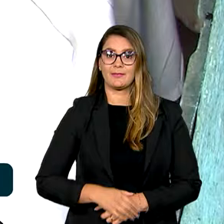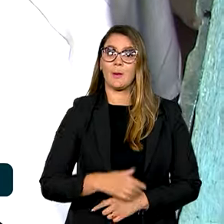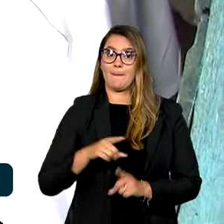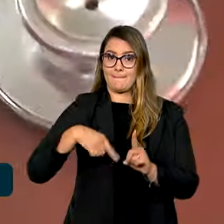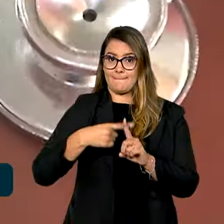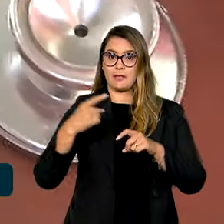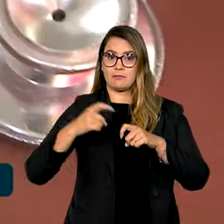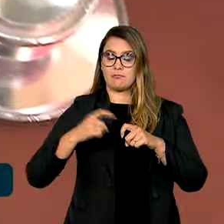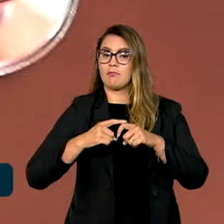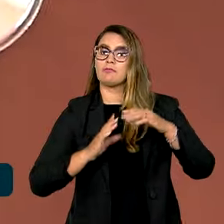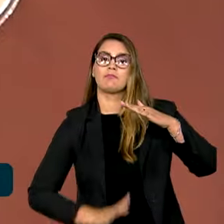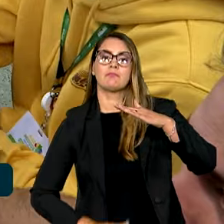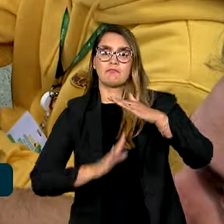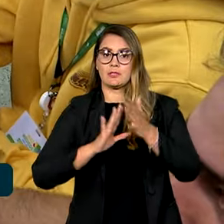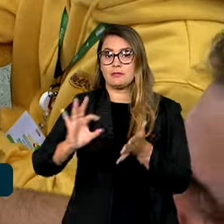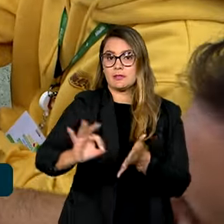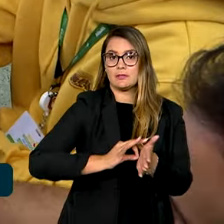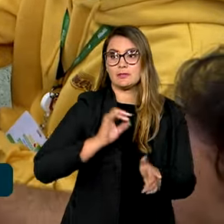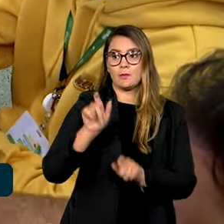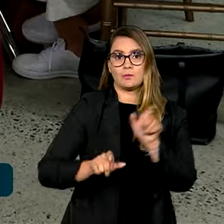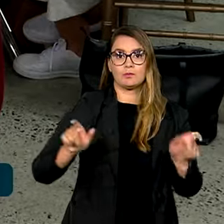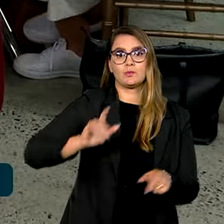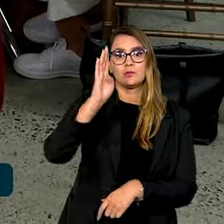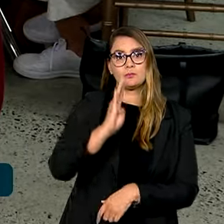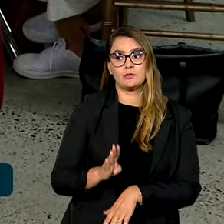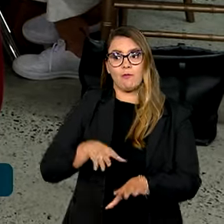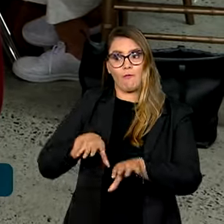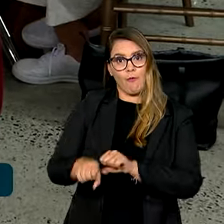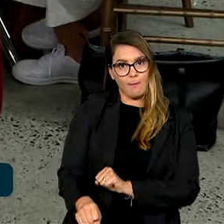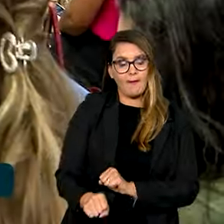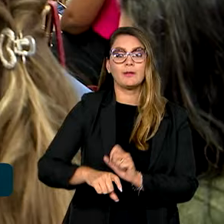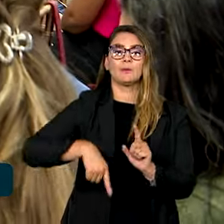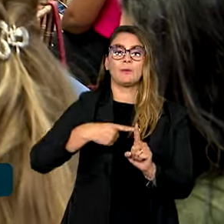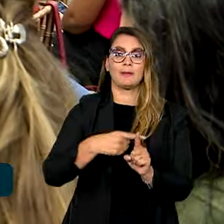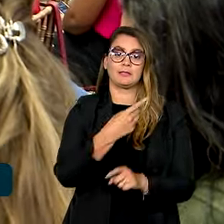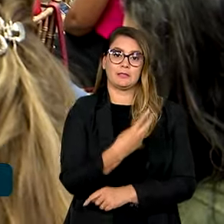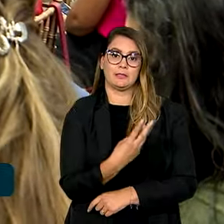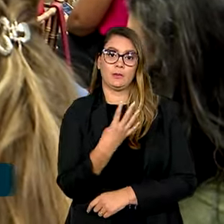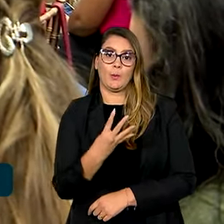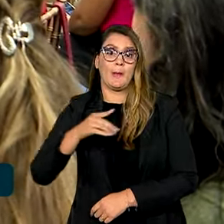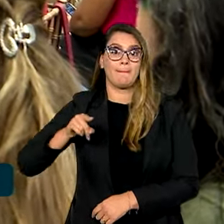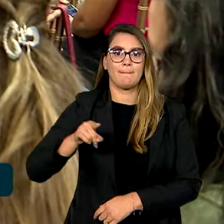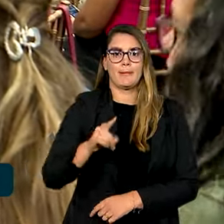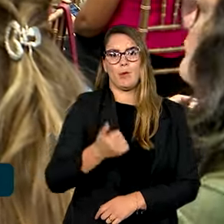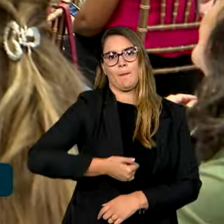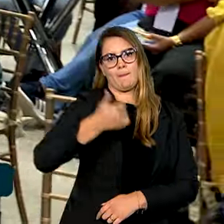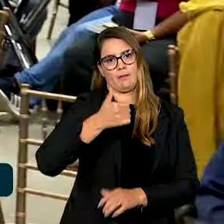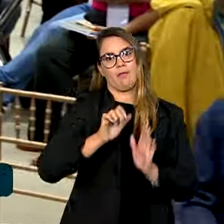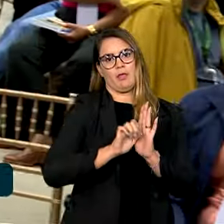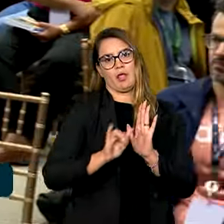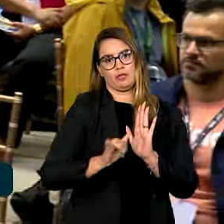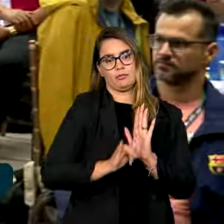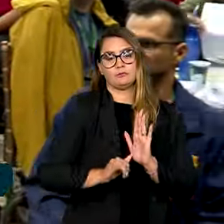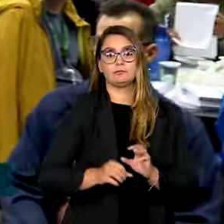também bateu recorde de inscrições de brasileiros formados no país, mais de 34 mil no primeiro edital. Segundo o